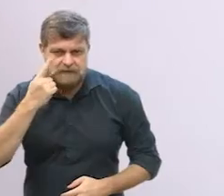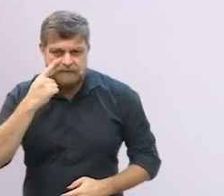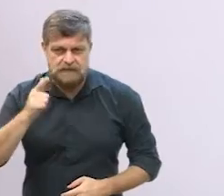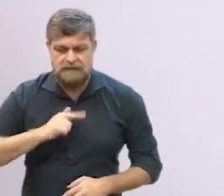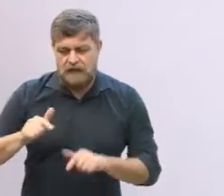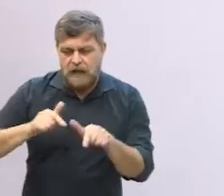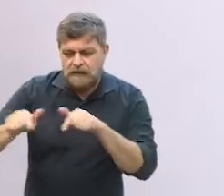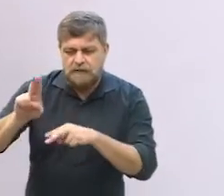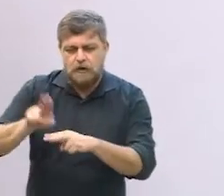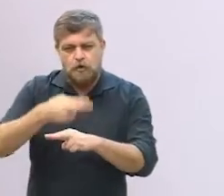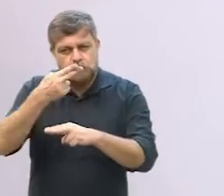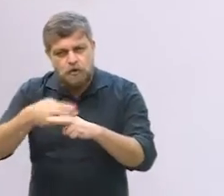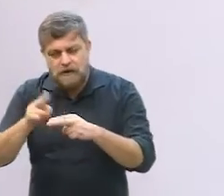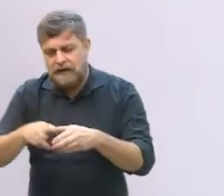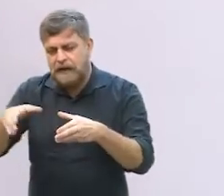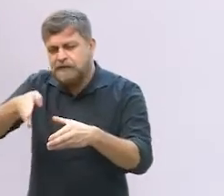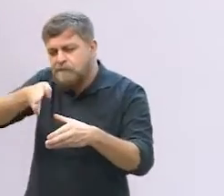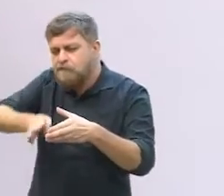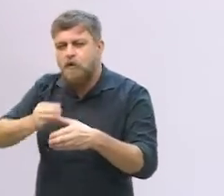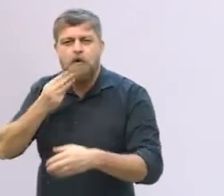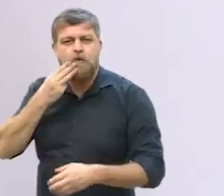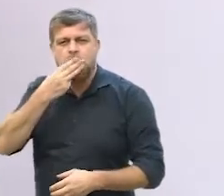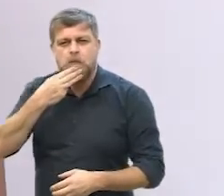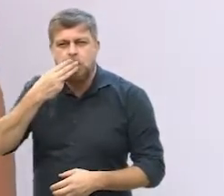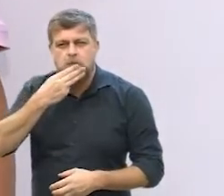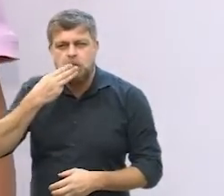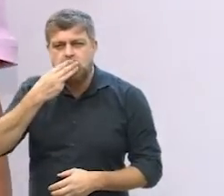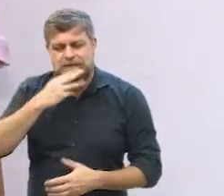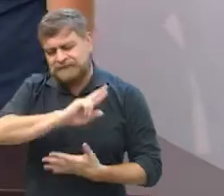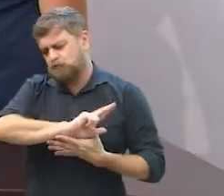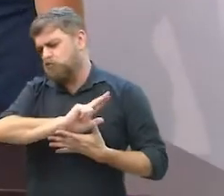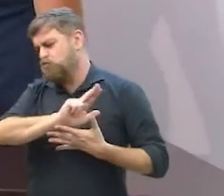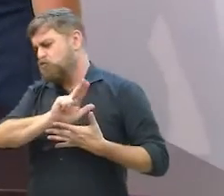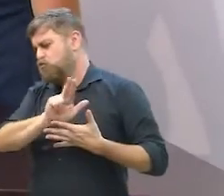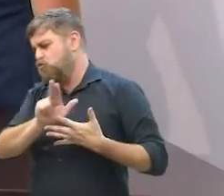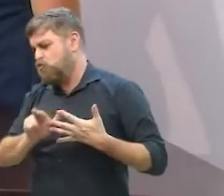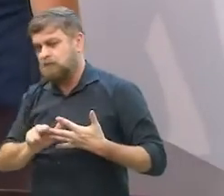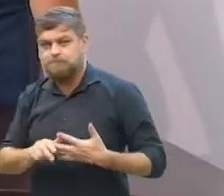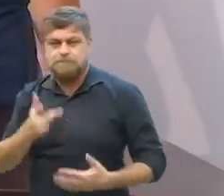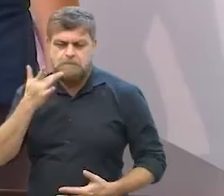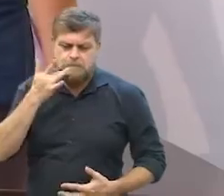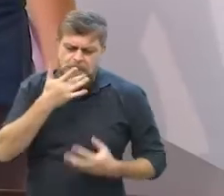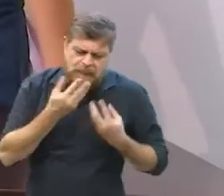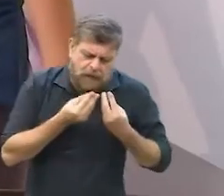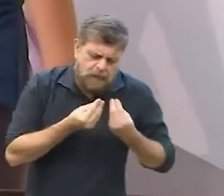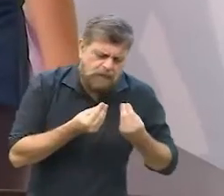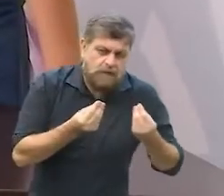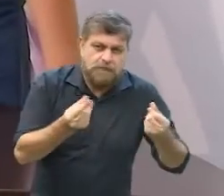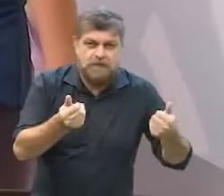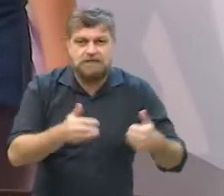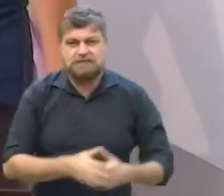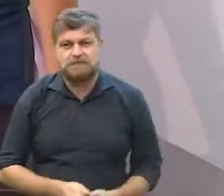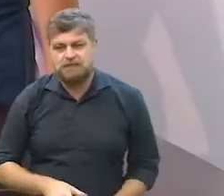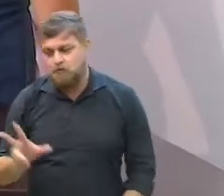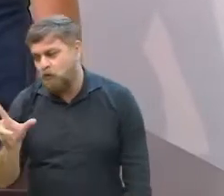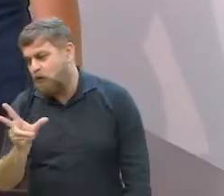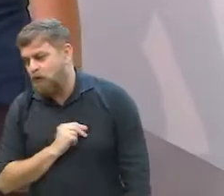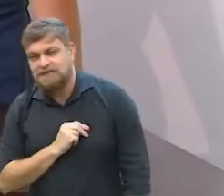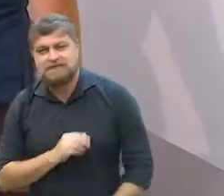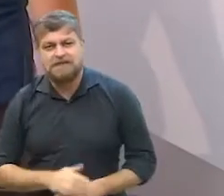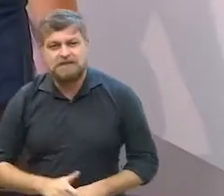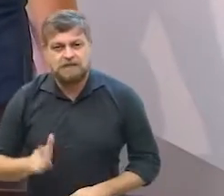trabalhamos com chocolates bolos doces tudo mais que delícia tá bom nossa ó